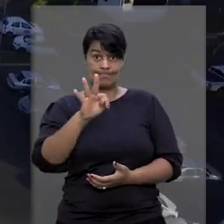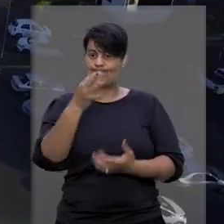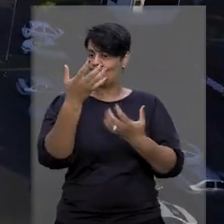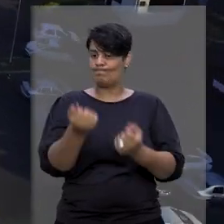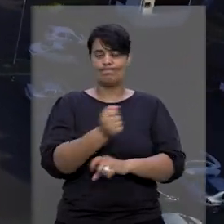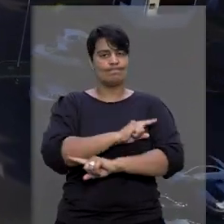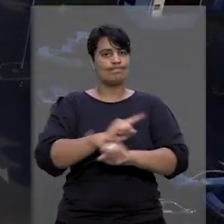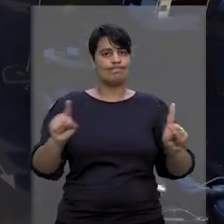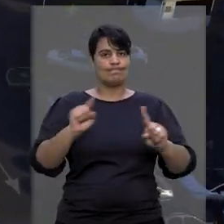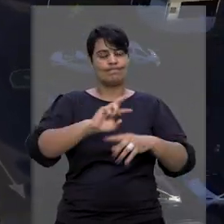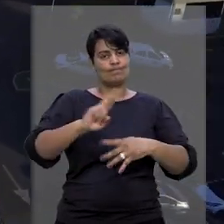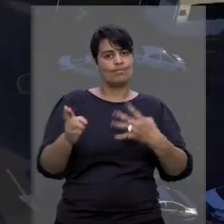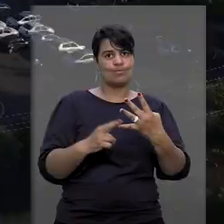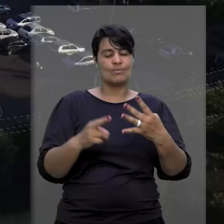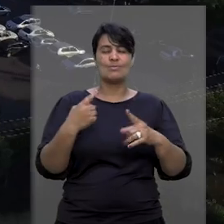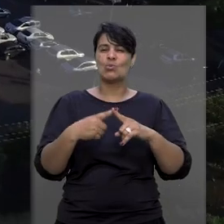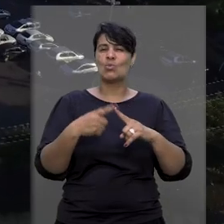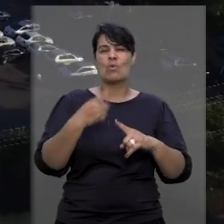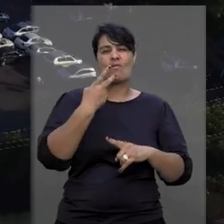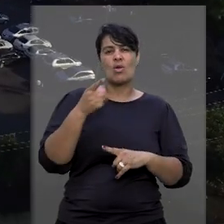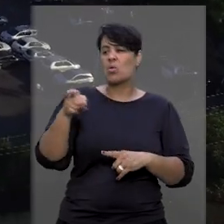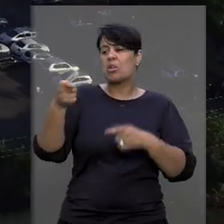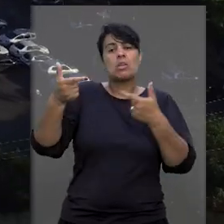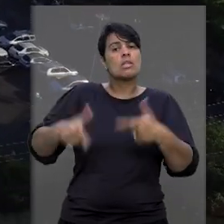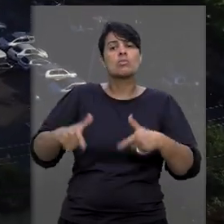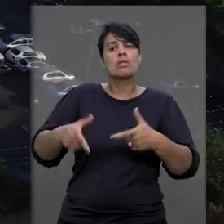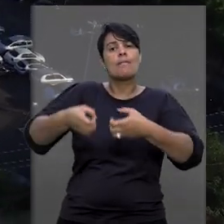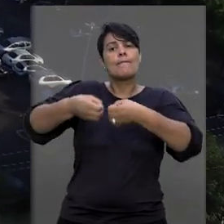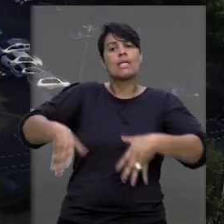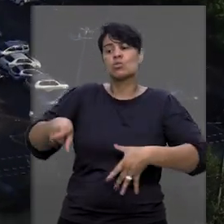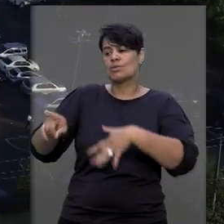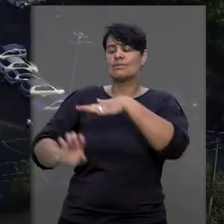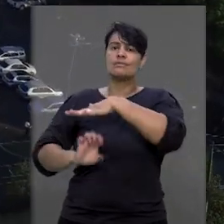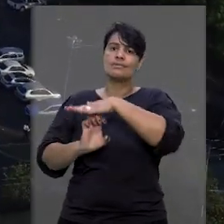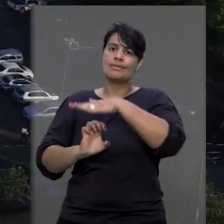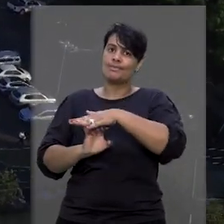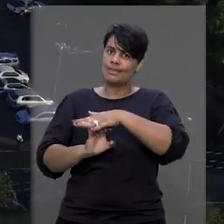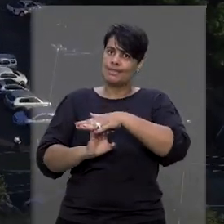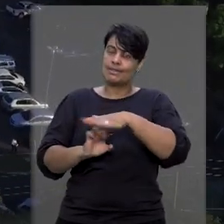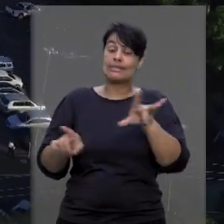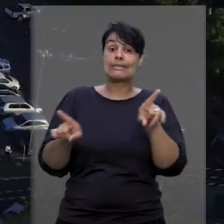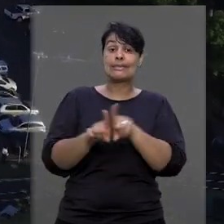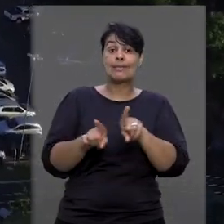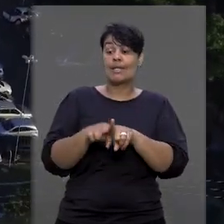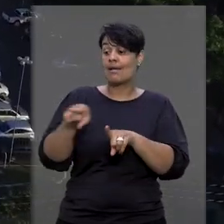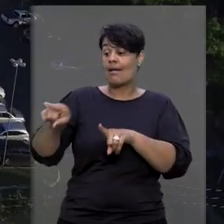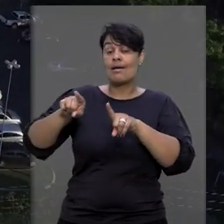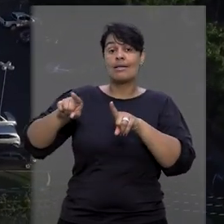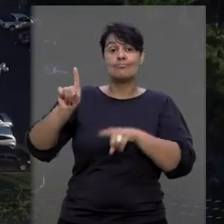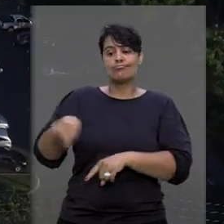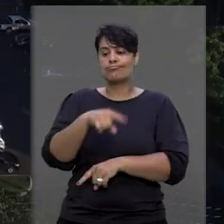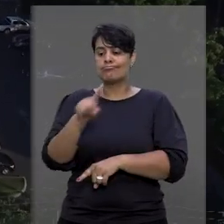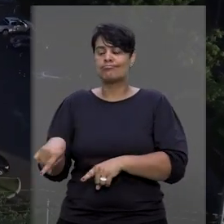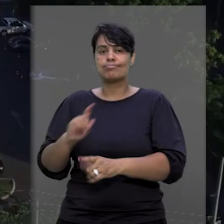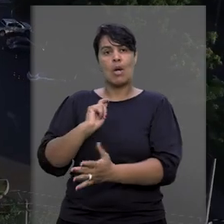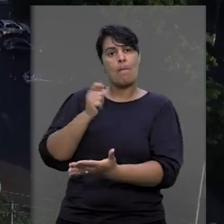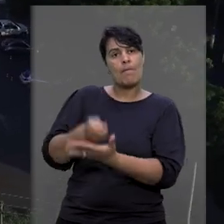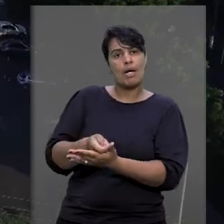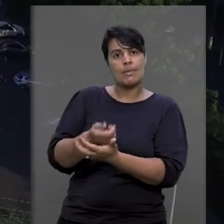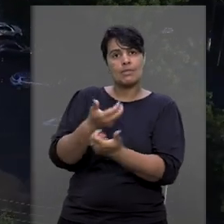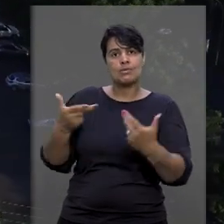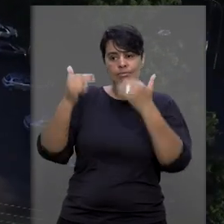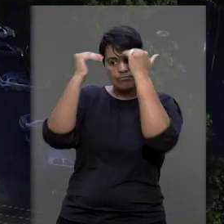negou o provimento ao recurso por entender que não haveria prejuízo à administradora nem vedação legal a que o